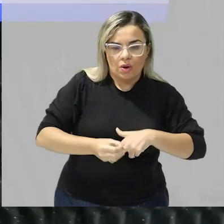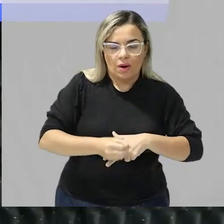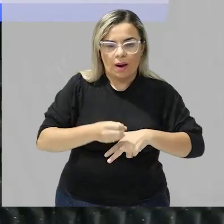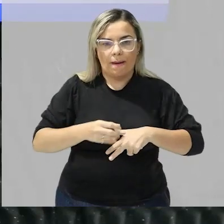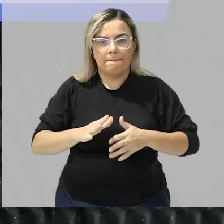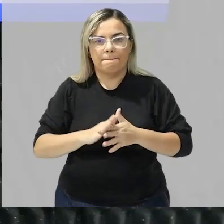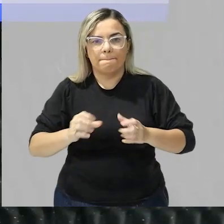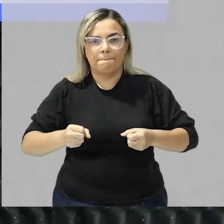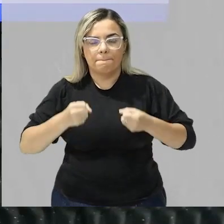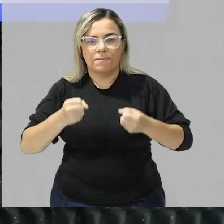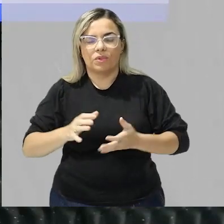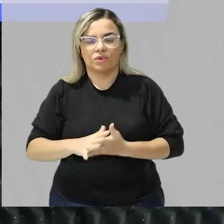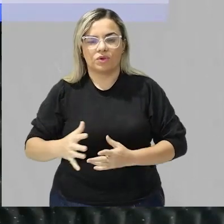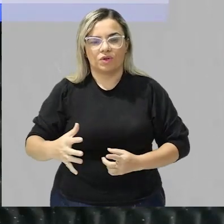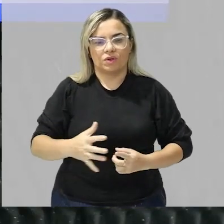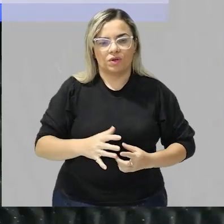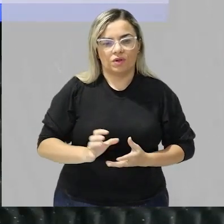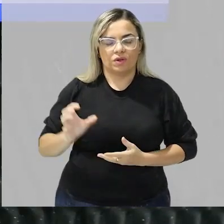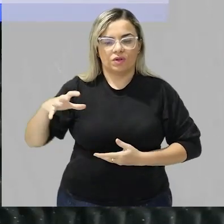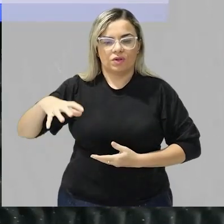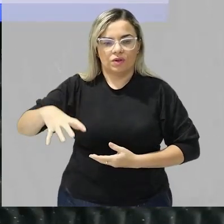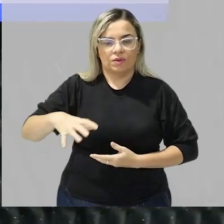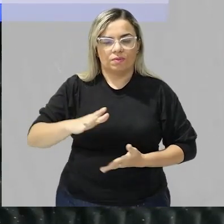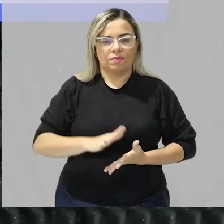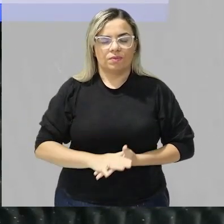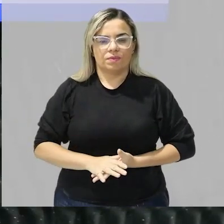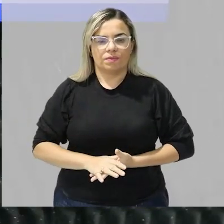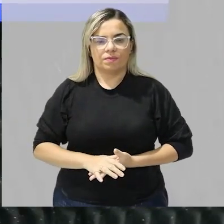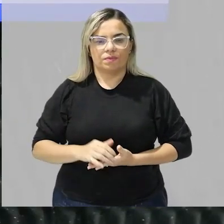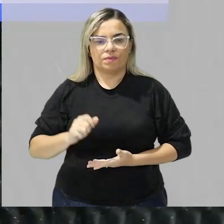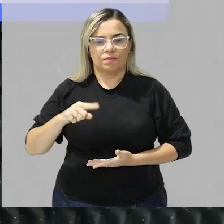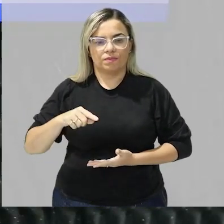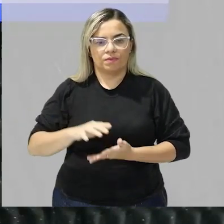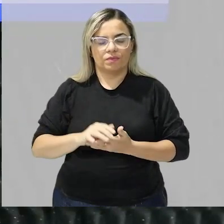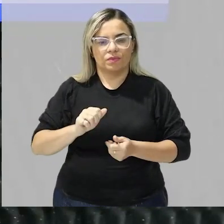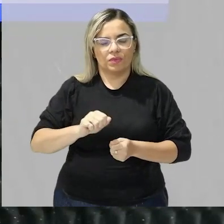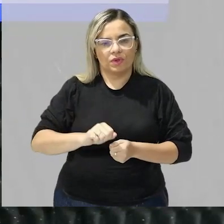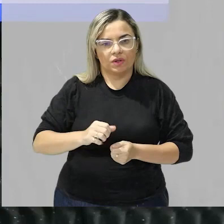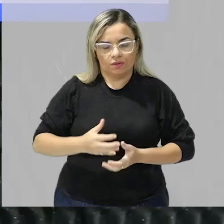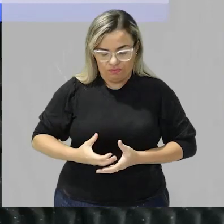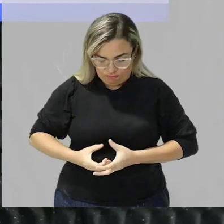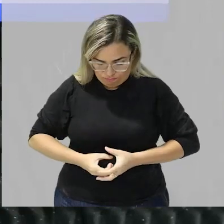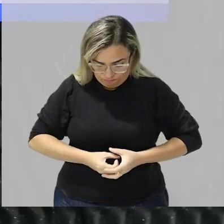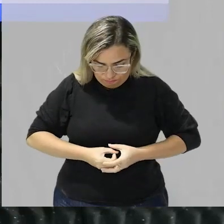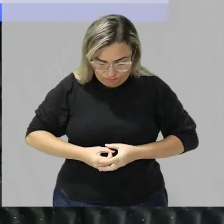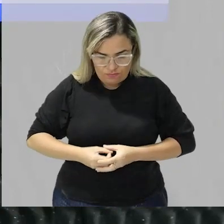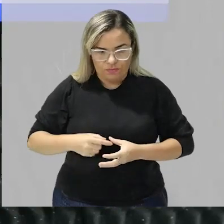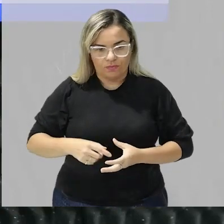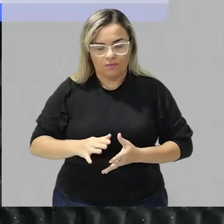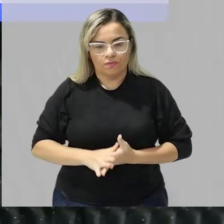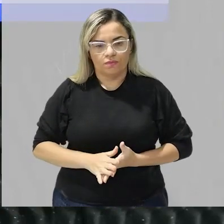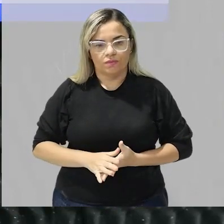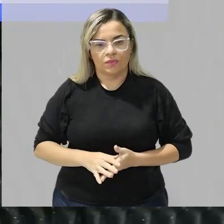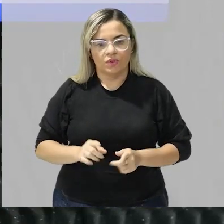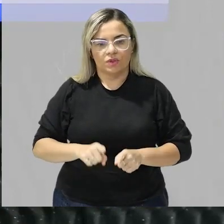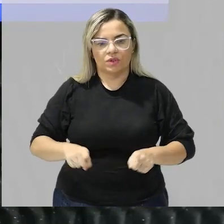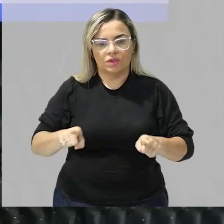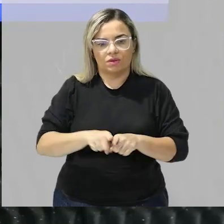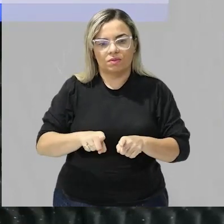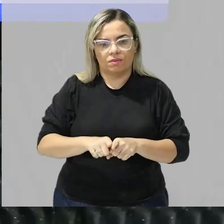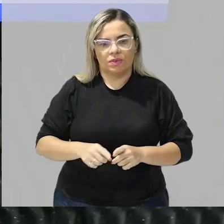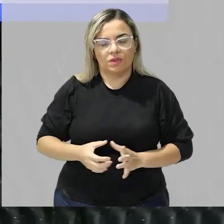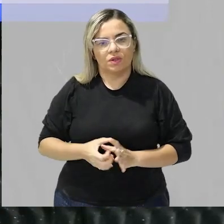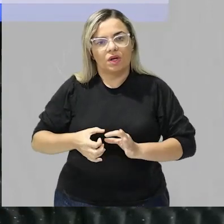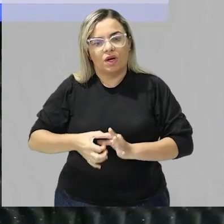possam atuar tá certo? então aqui nós temos a liberação também de... é... do suco pancreático